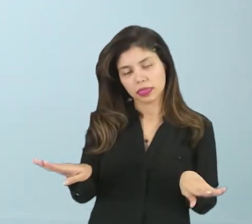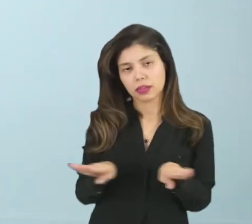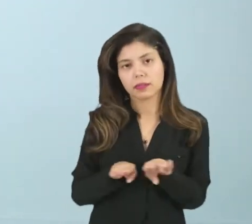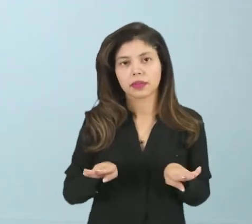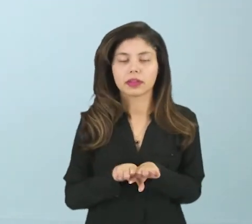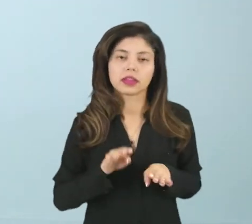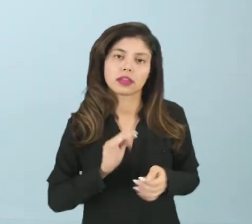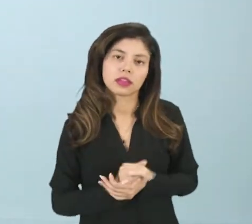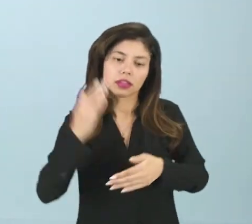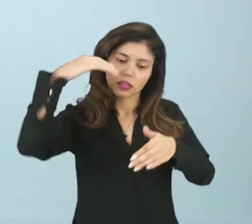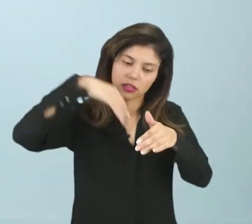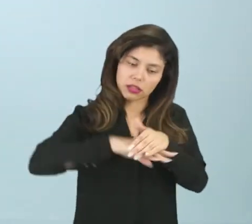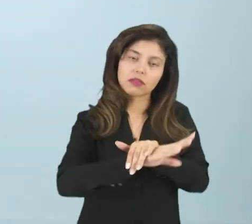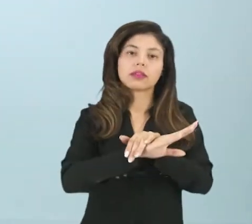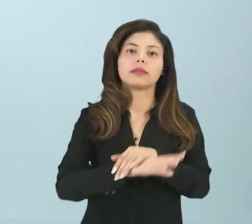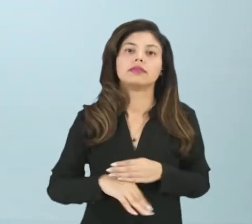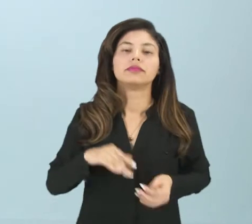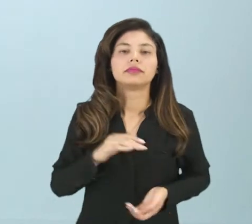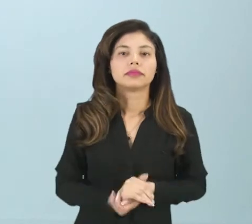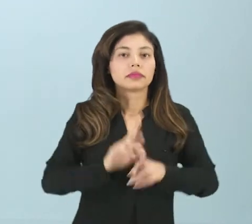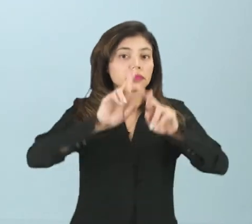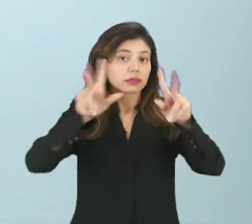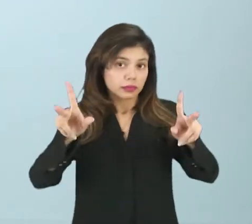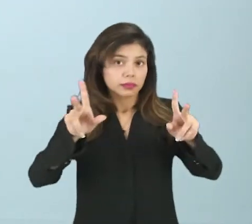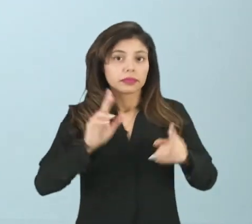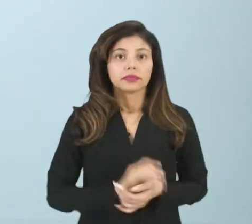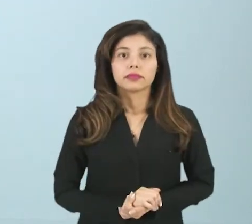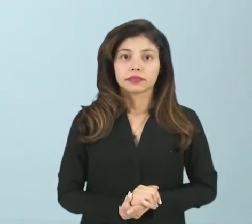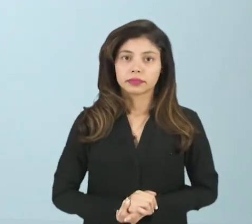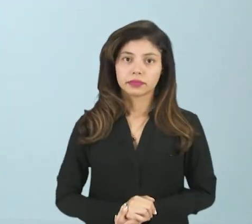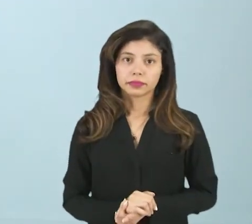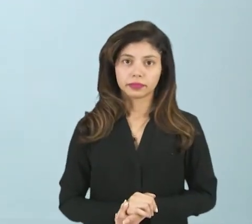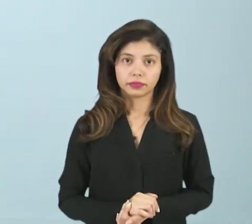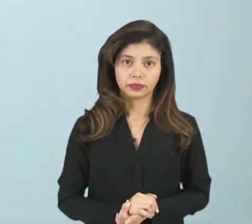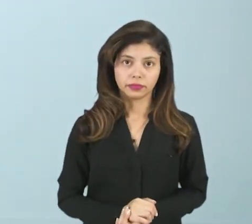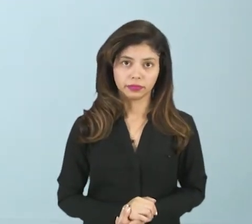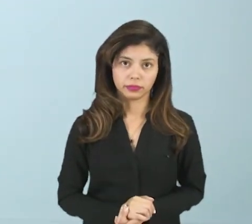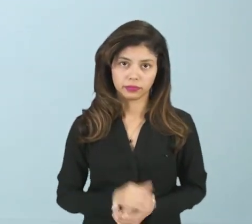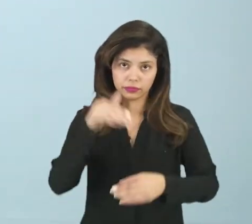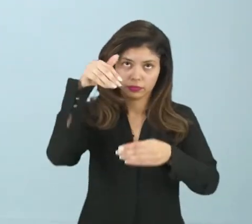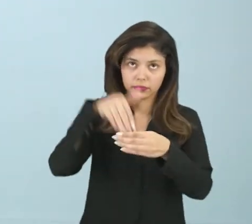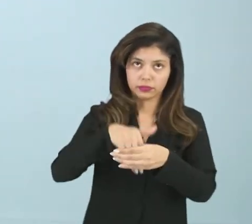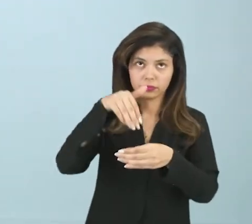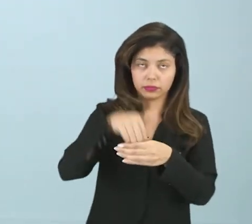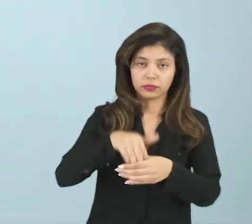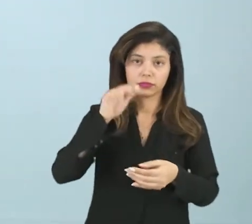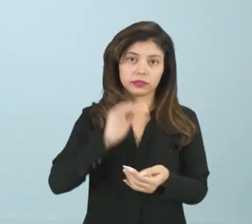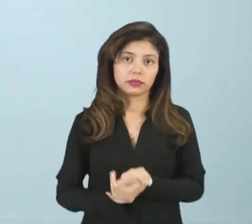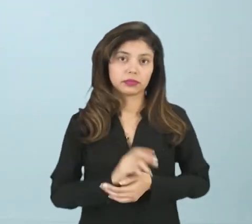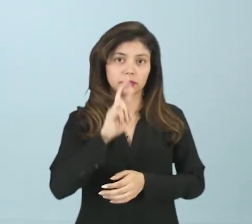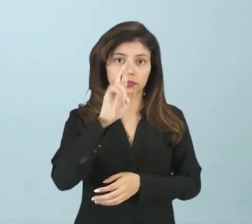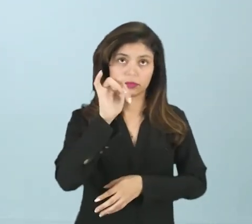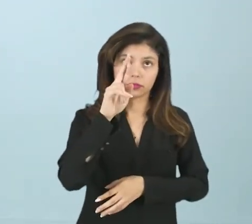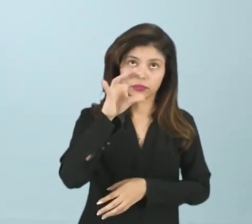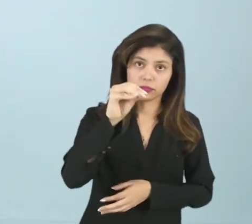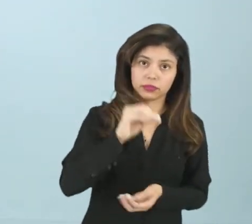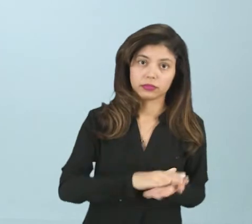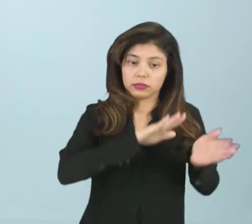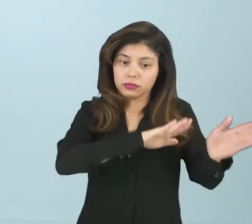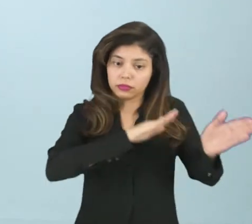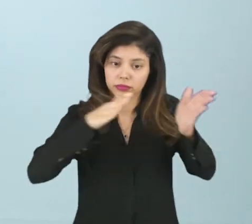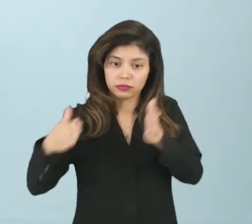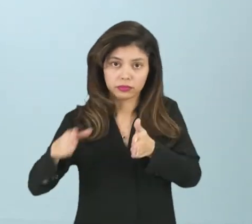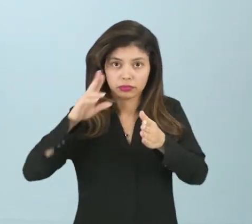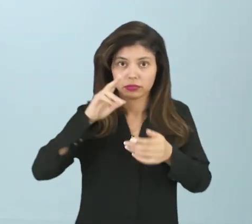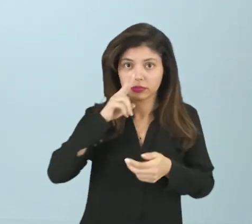arquivada. Tudo bem? Então, a diferença que o plebiscito e o referendo sempre parte dos